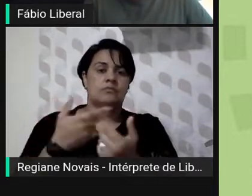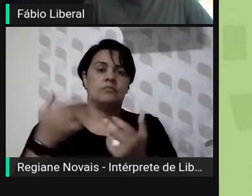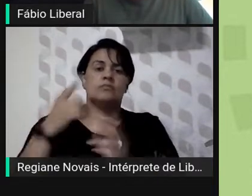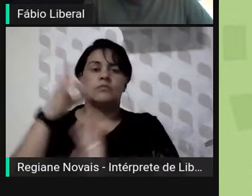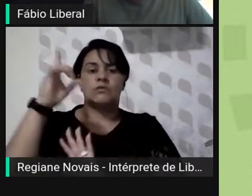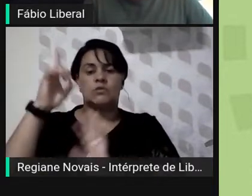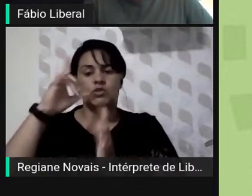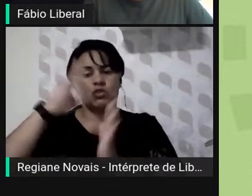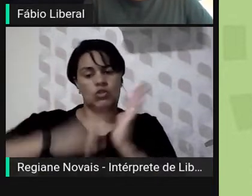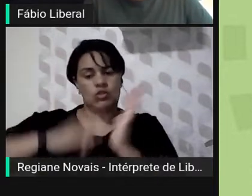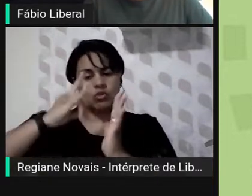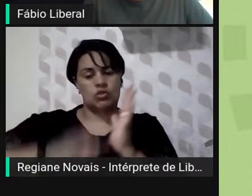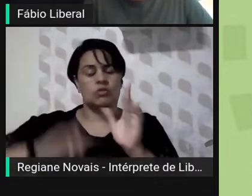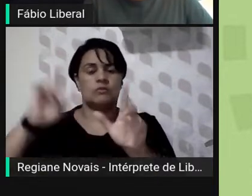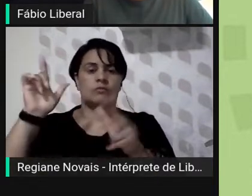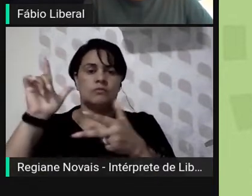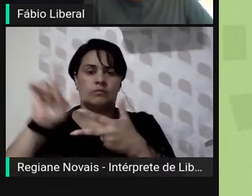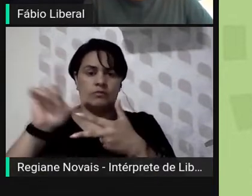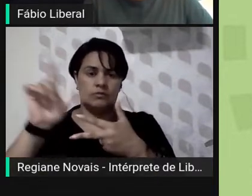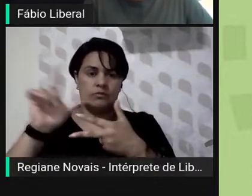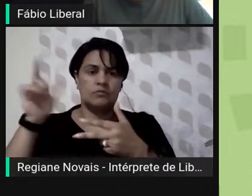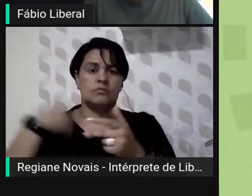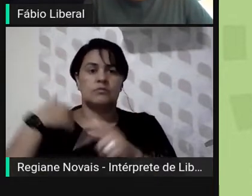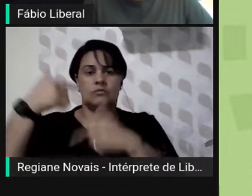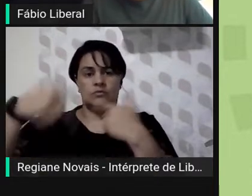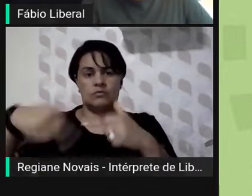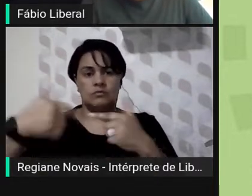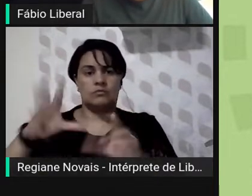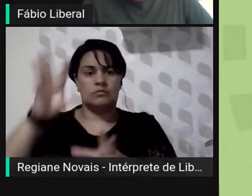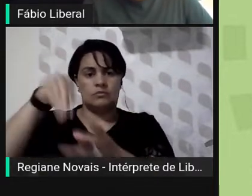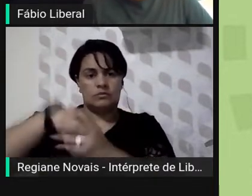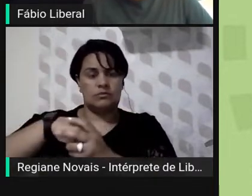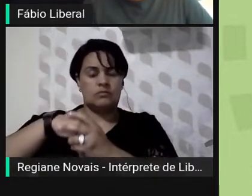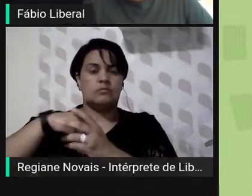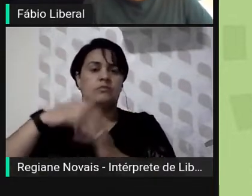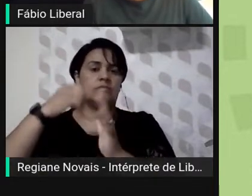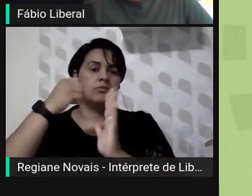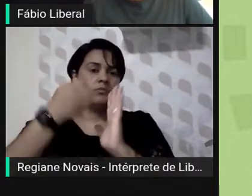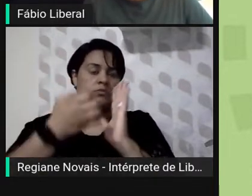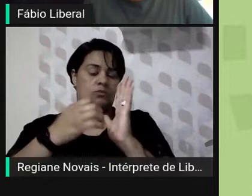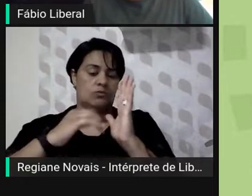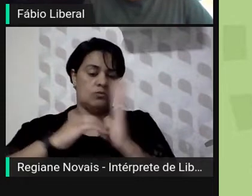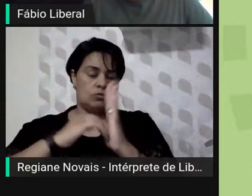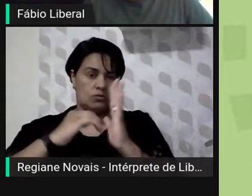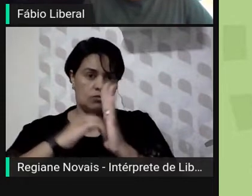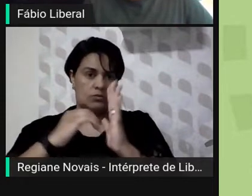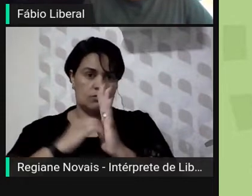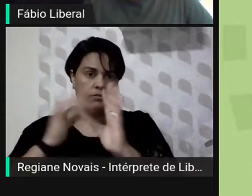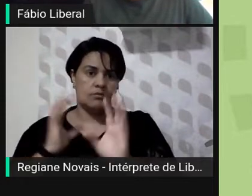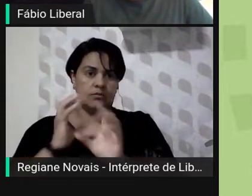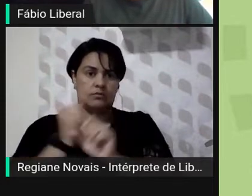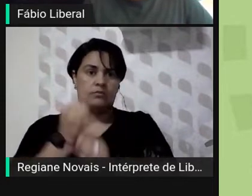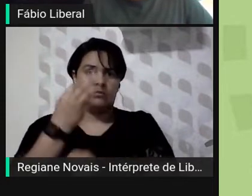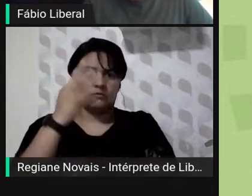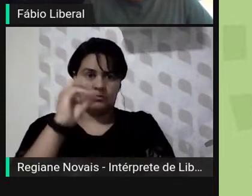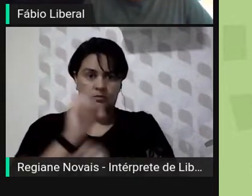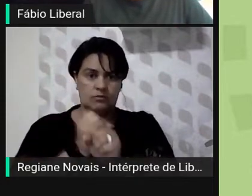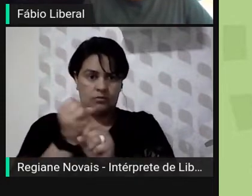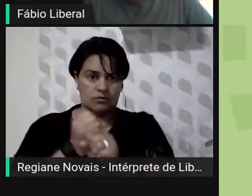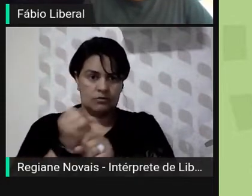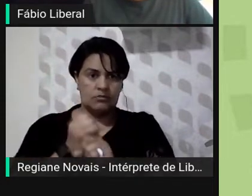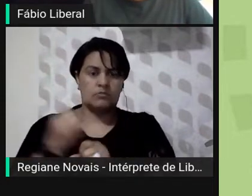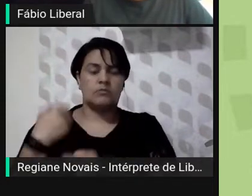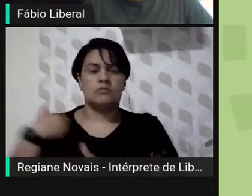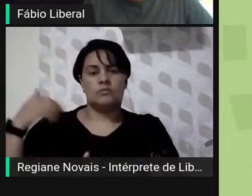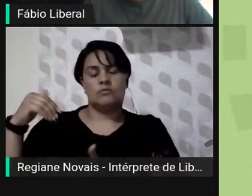especificamente no Senado Federal, onde eu trabalho há quase 30 anos, completados aí no próximo mês, na Secretaria-Geral da Mesa, a que